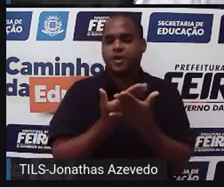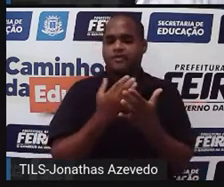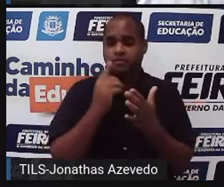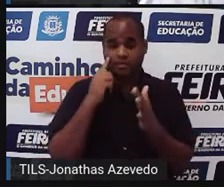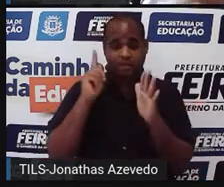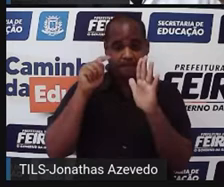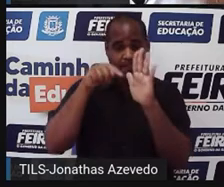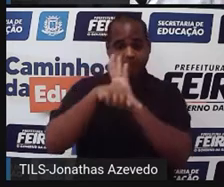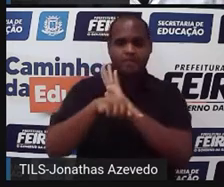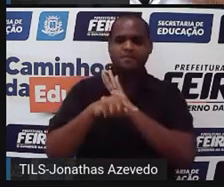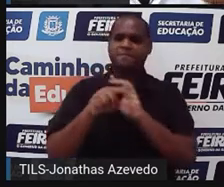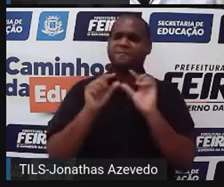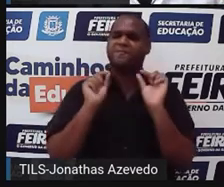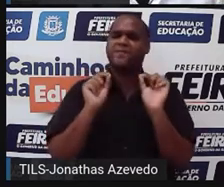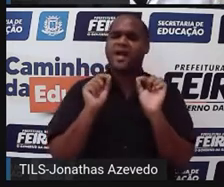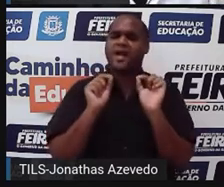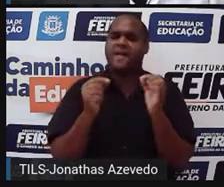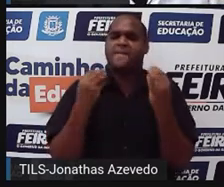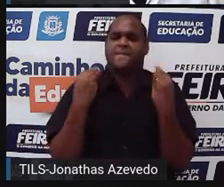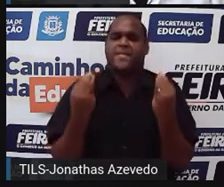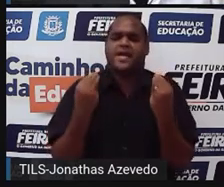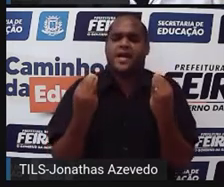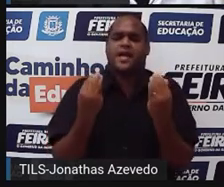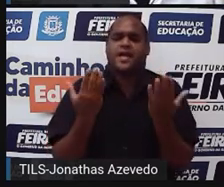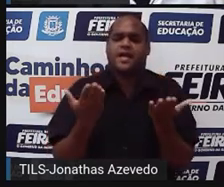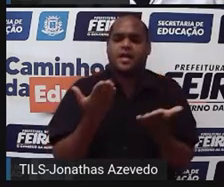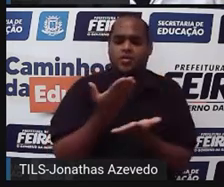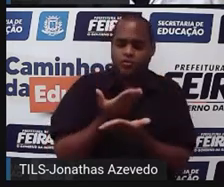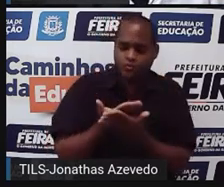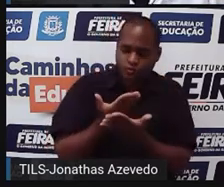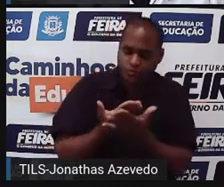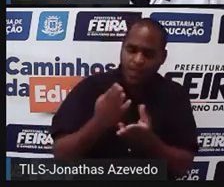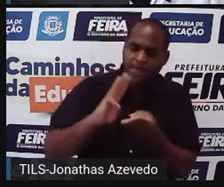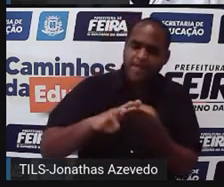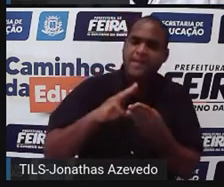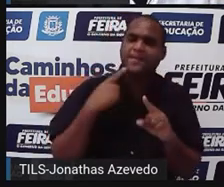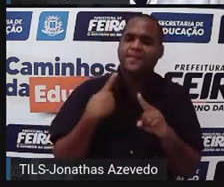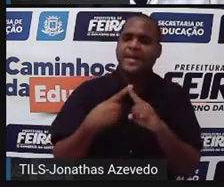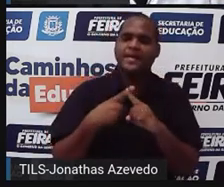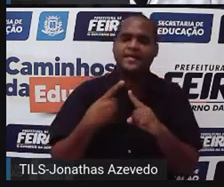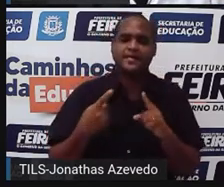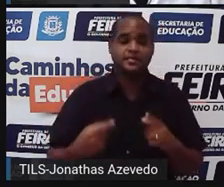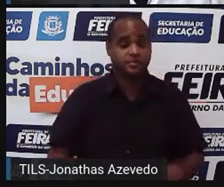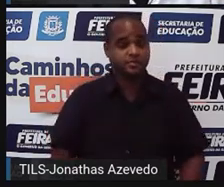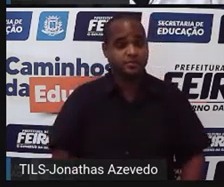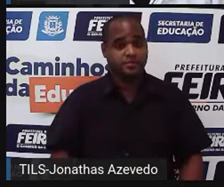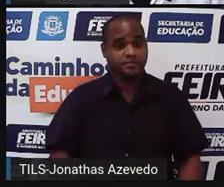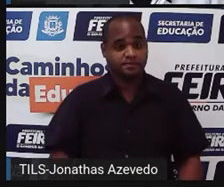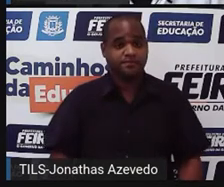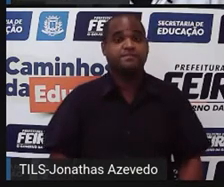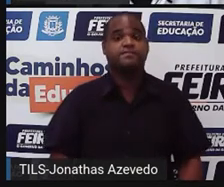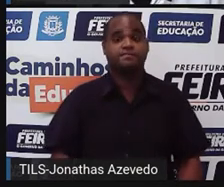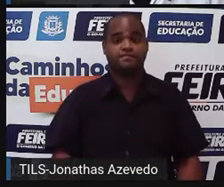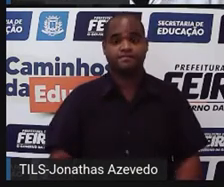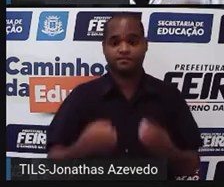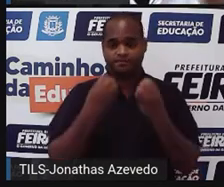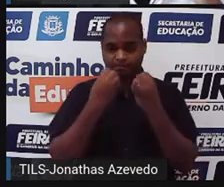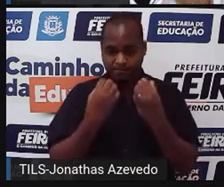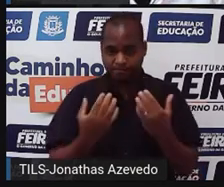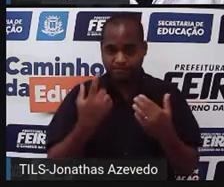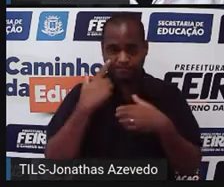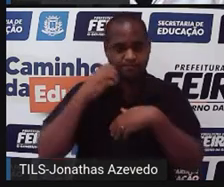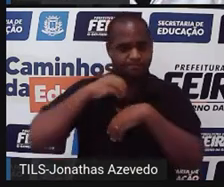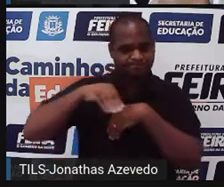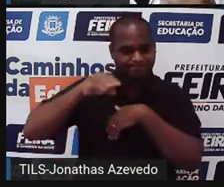isso. Pra quê que eu estudo matemática? Pra quê? Né? Bom, eu vou